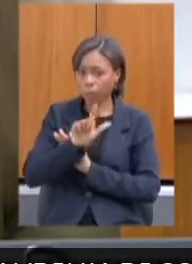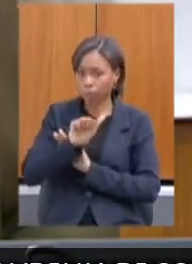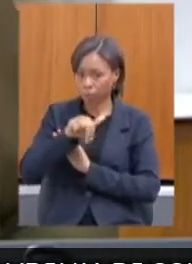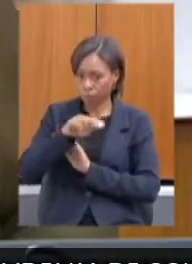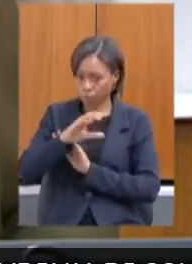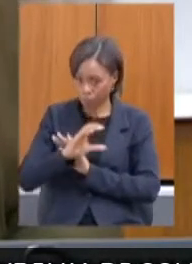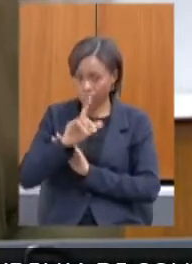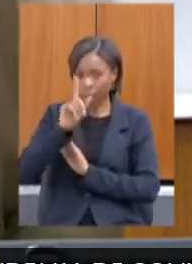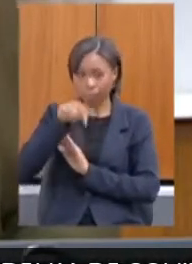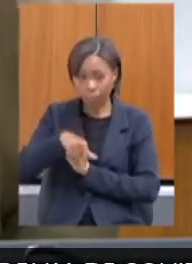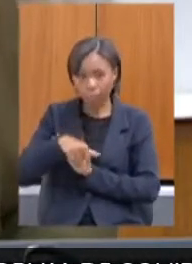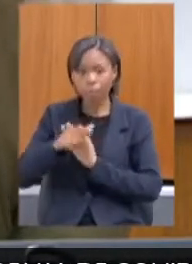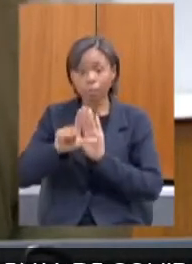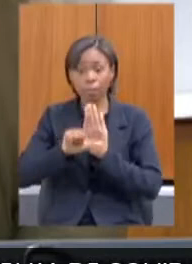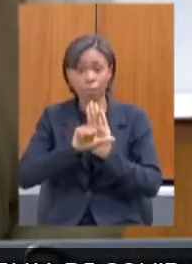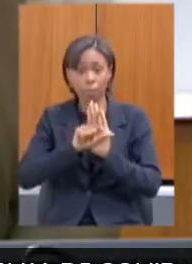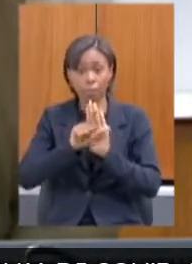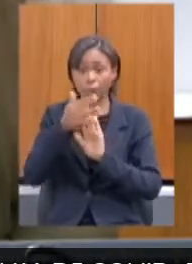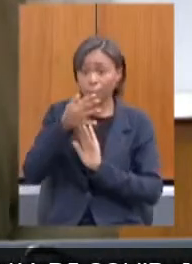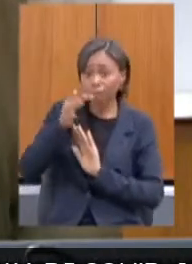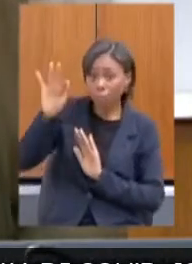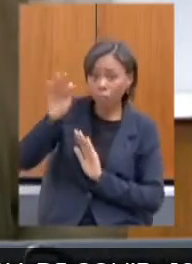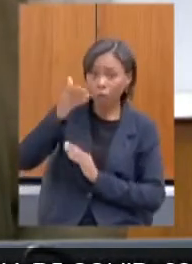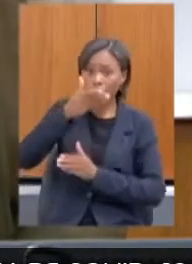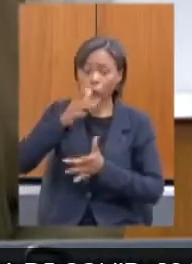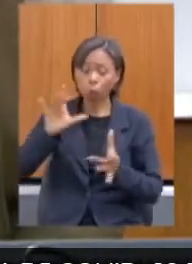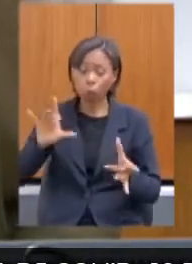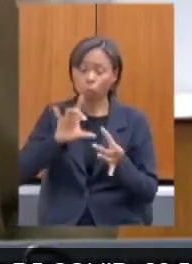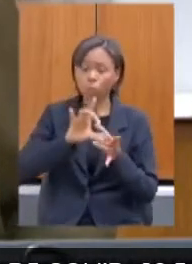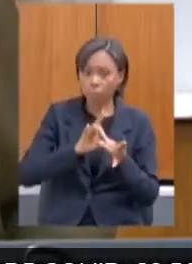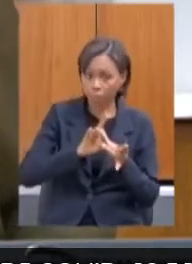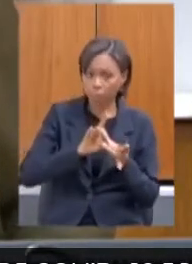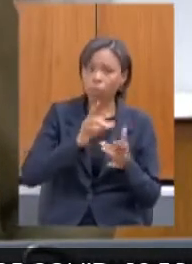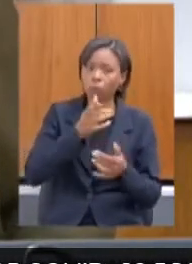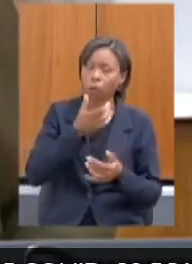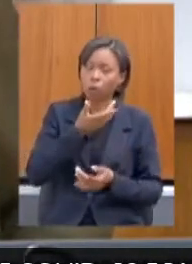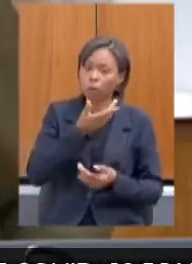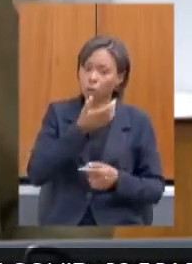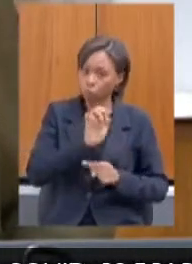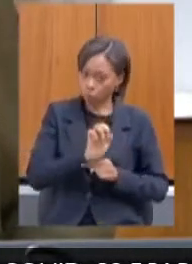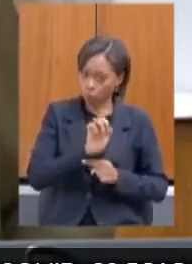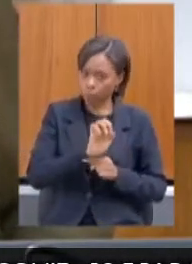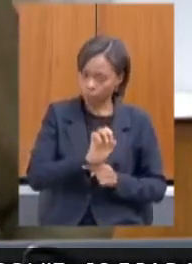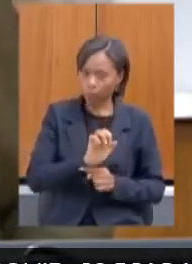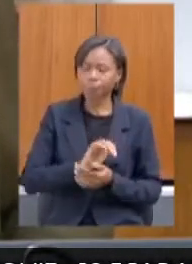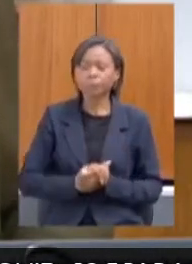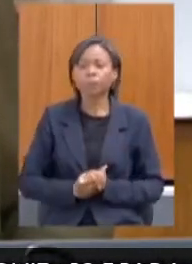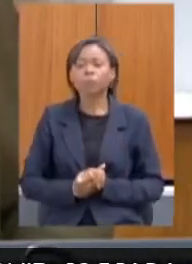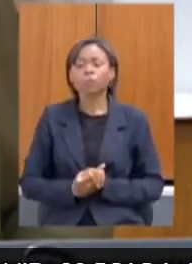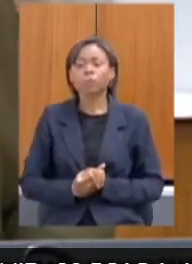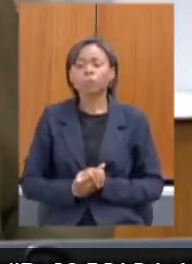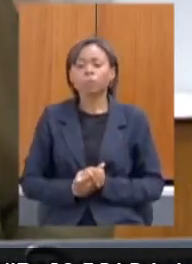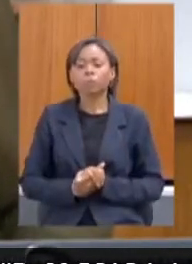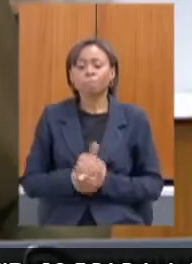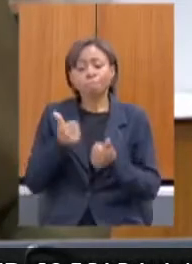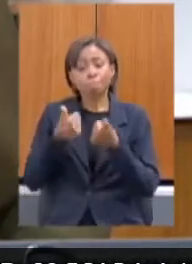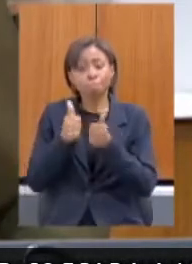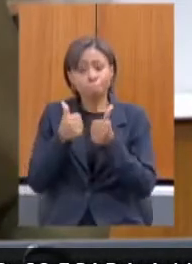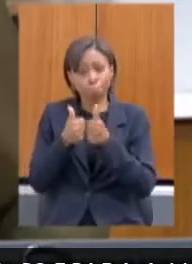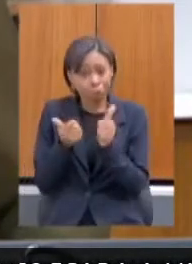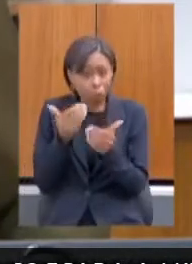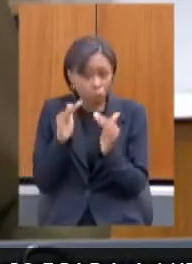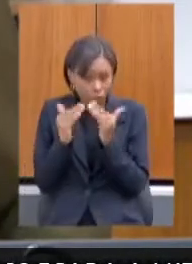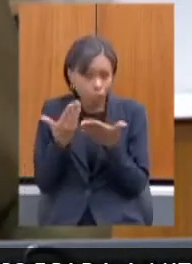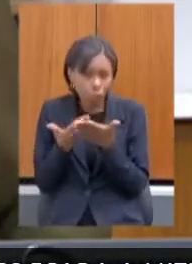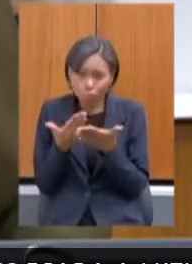uma lei federal com articulação estadual. Quanto ao transporte escolar, os profissionais do transporte escolar, realmente não houve